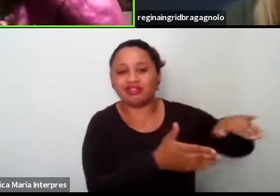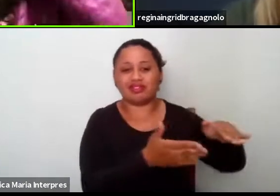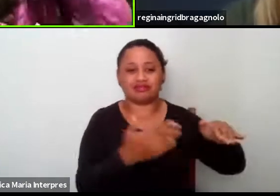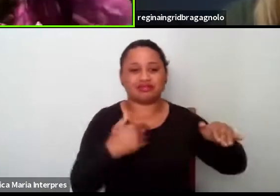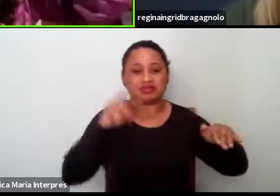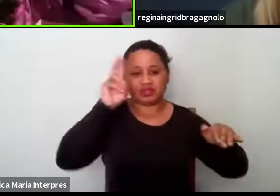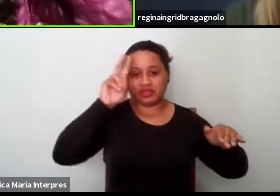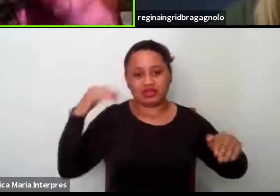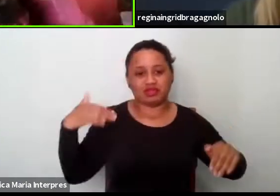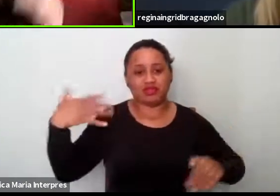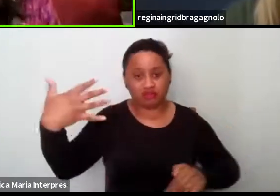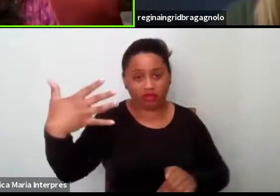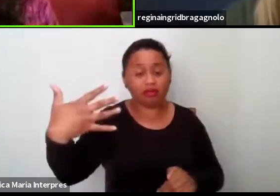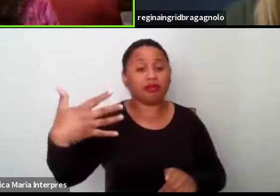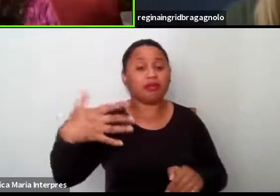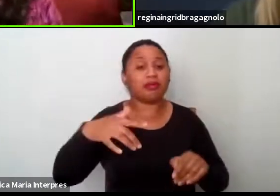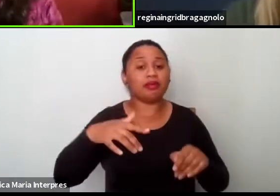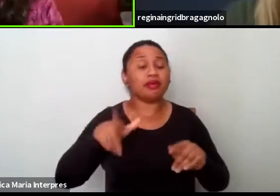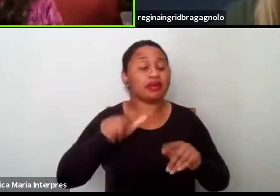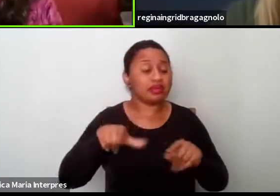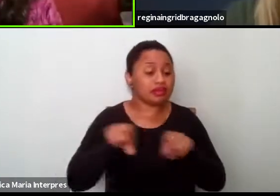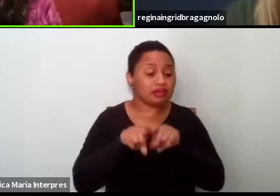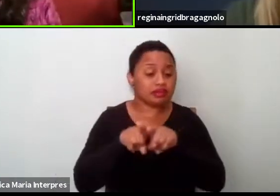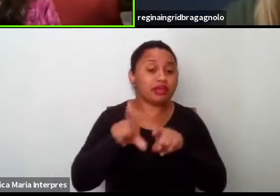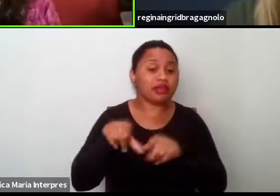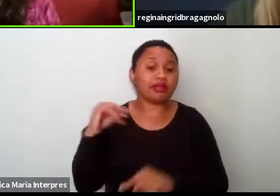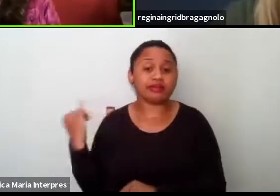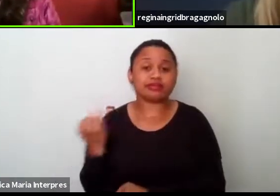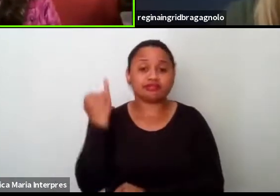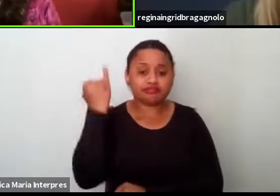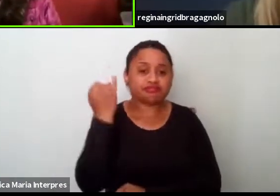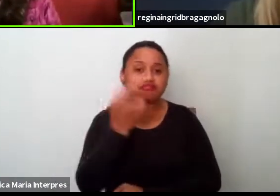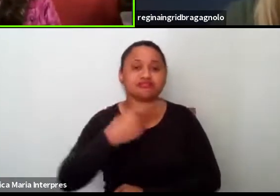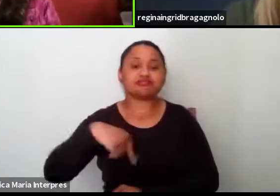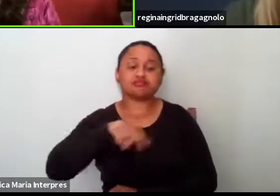né, e como é importante, né, a gente trazer,